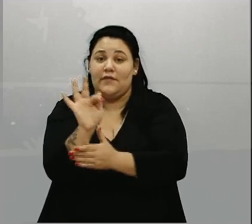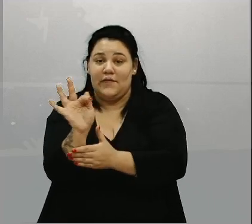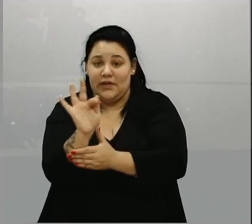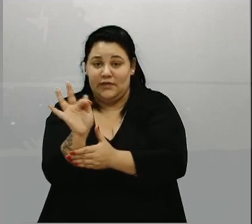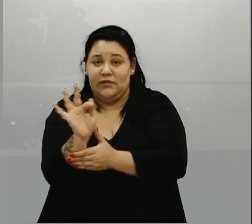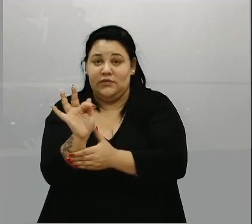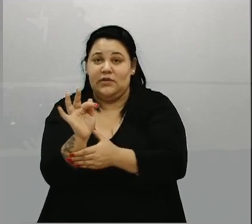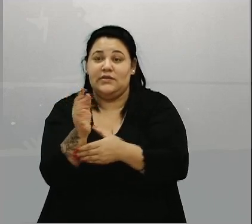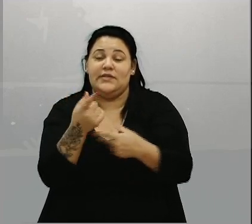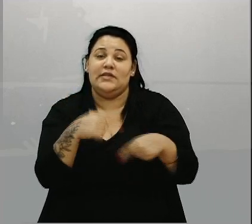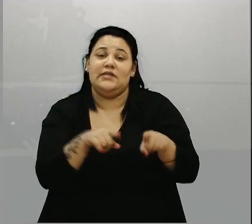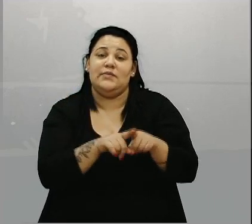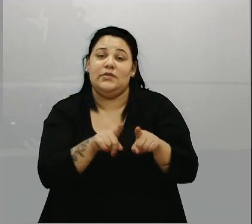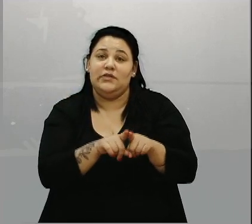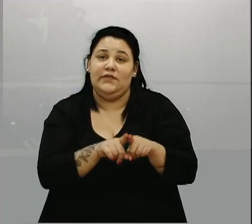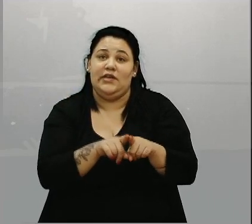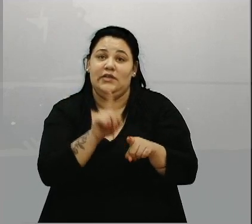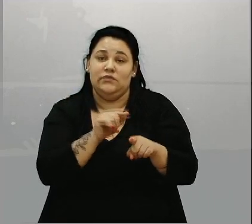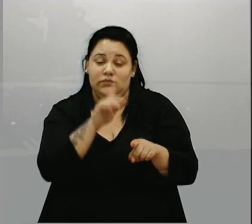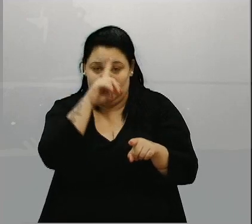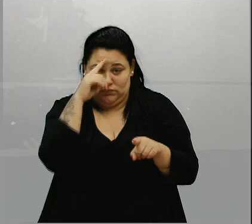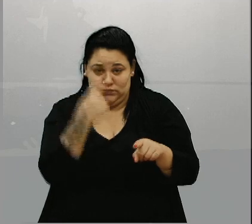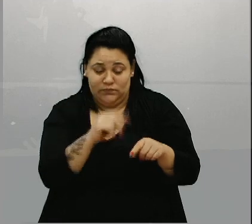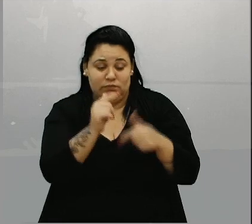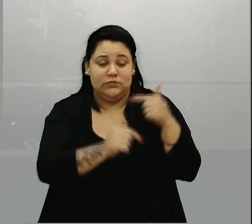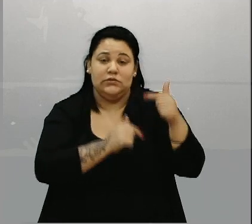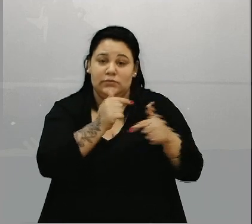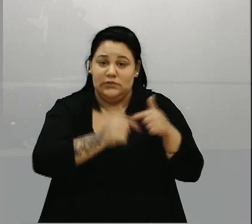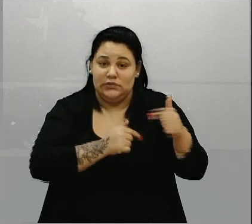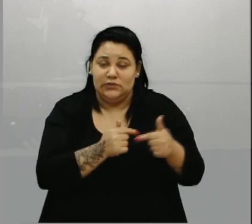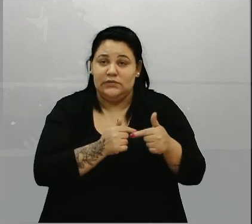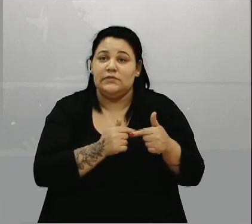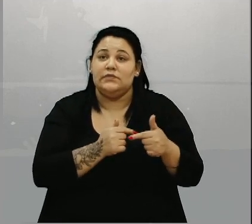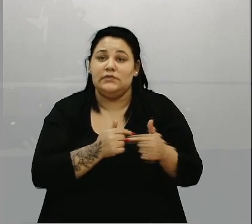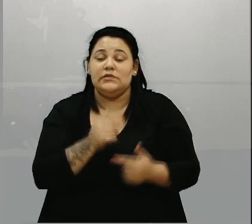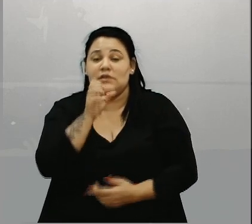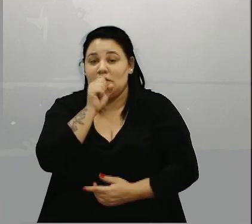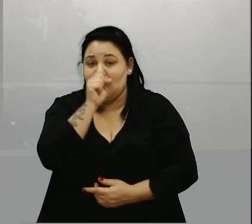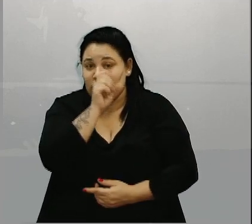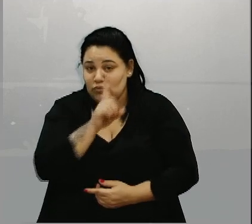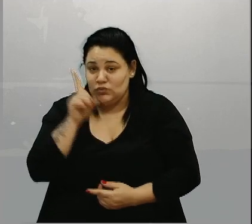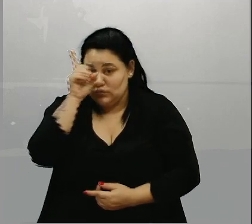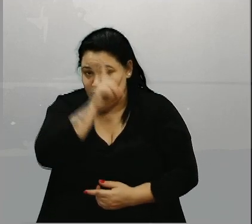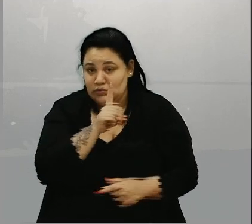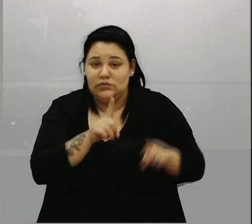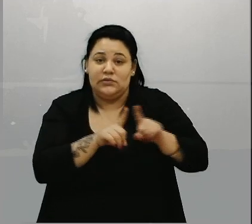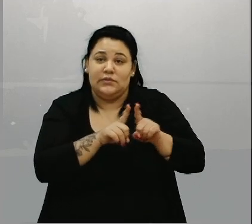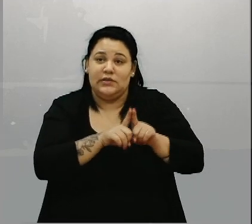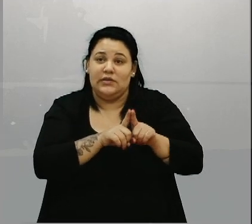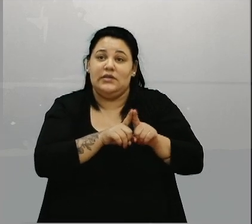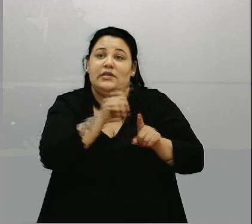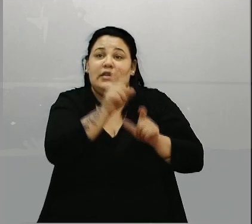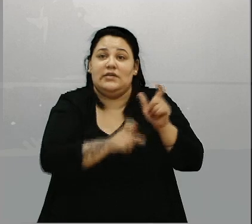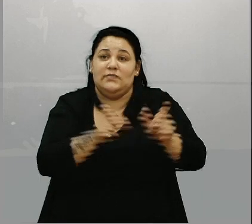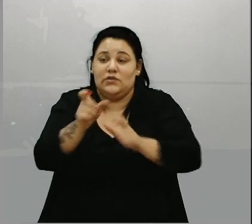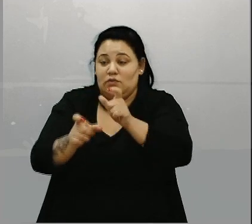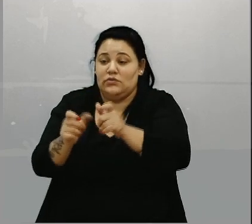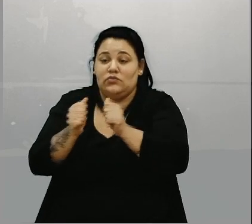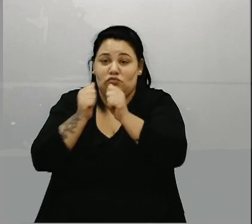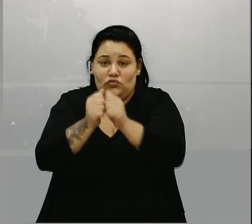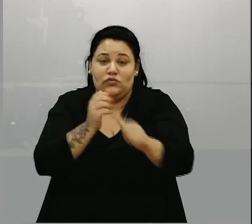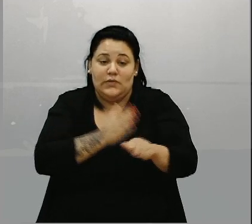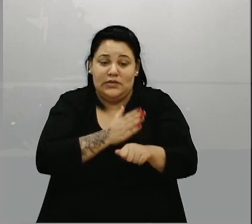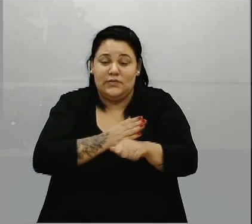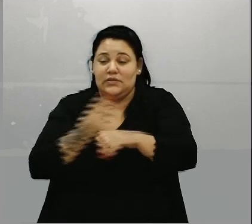mas eles estão trabalhando inclusive a sábados e domingos e as pessoas que estão ali terceirizadas